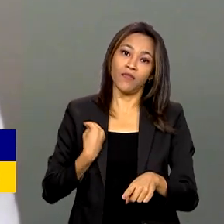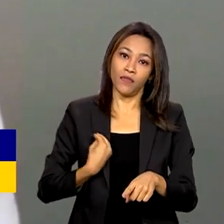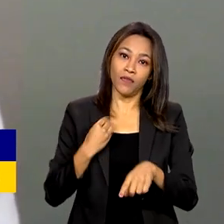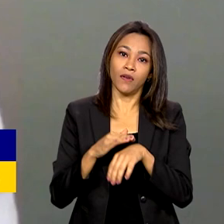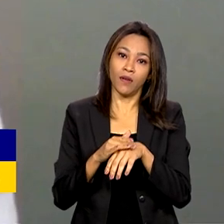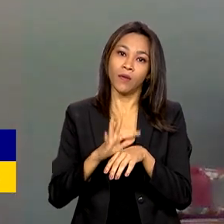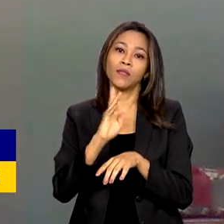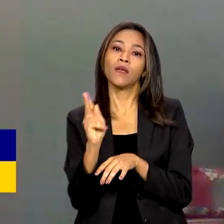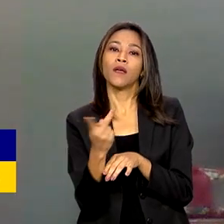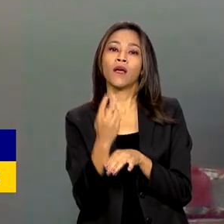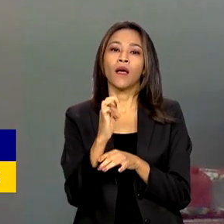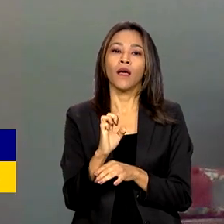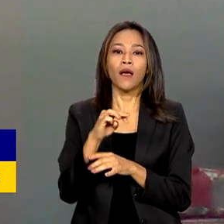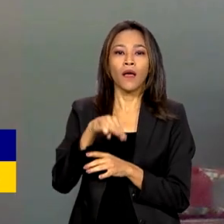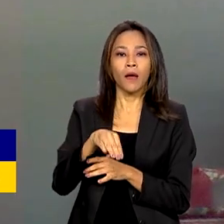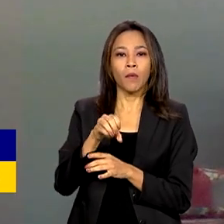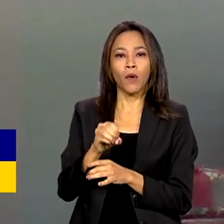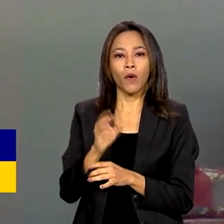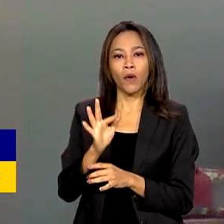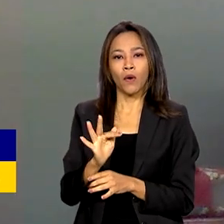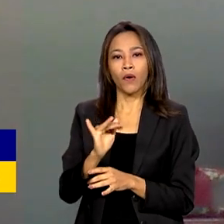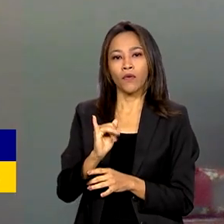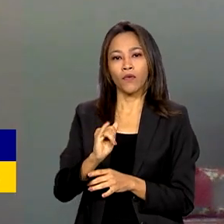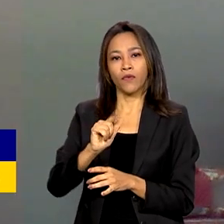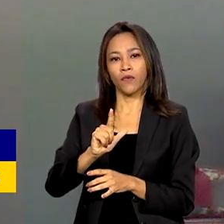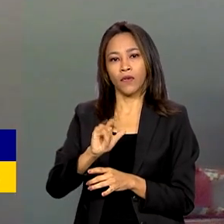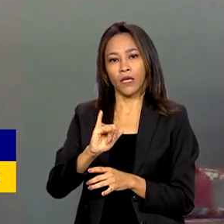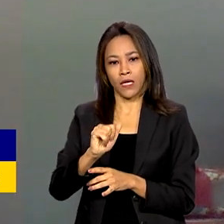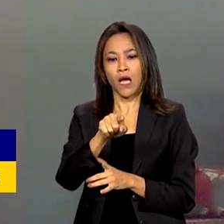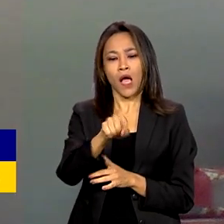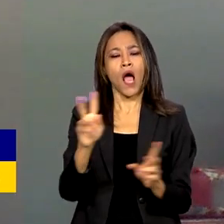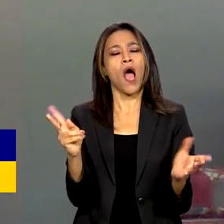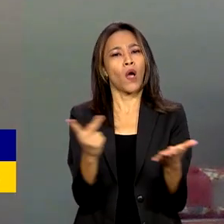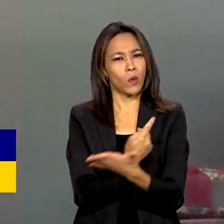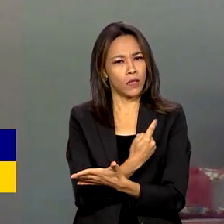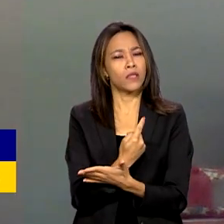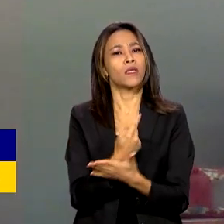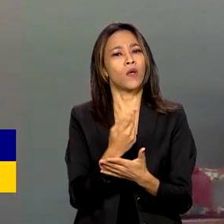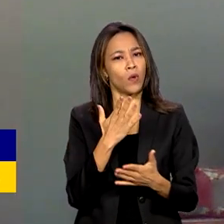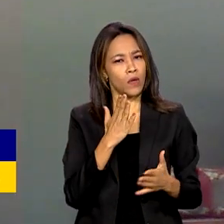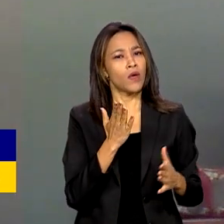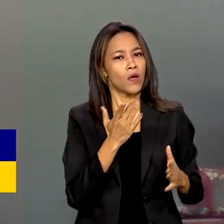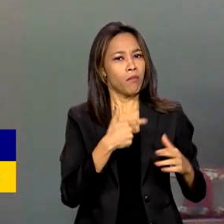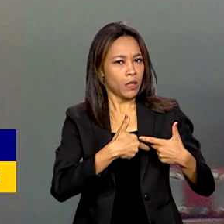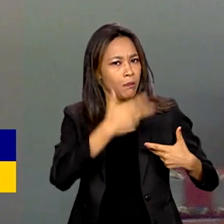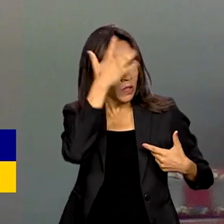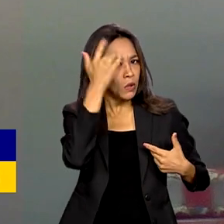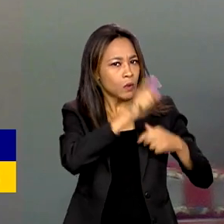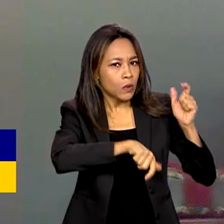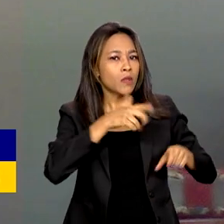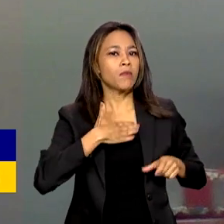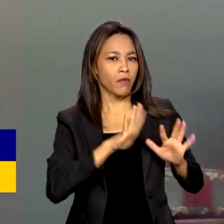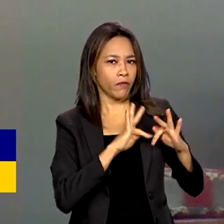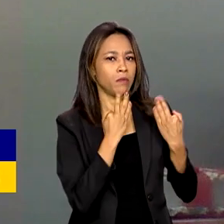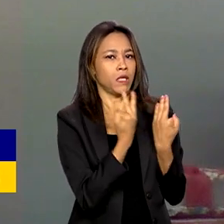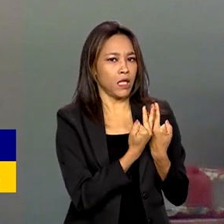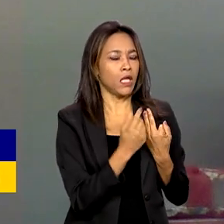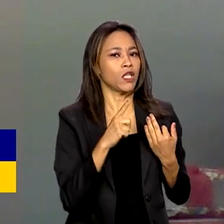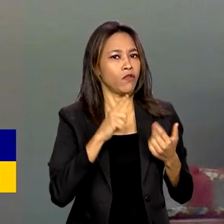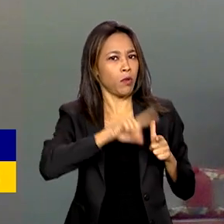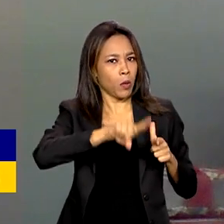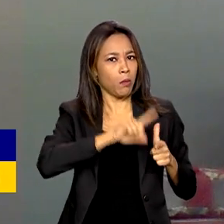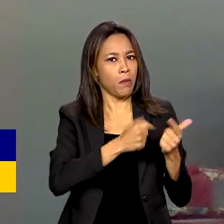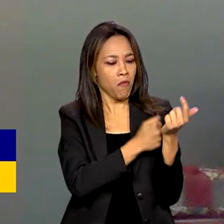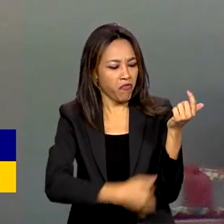hemofilia. Tiveram outros casos de parentes também que tiveram problemas de sangramento e alguns